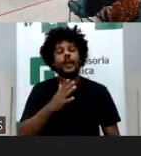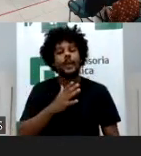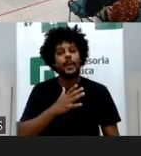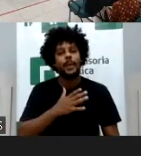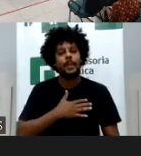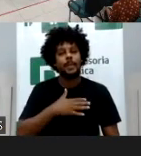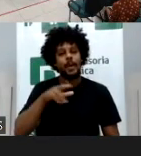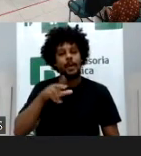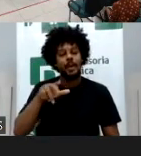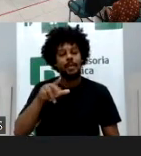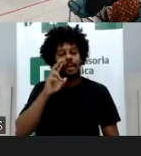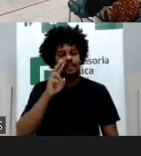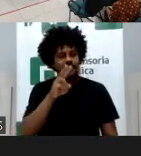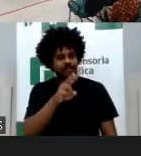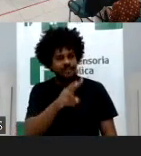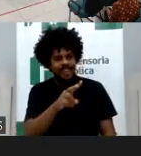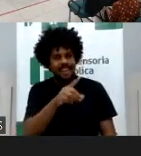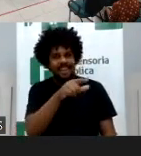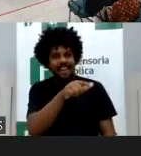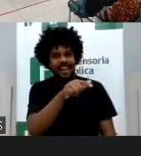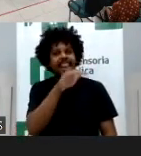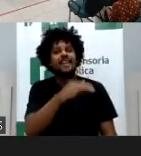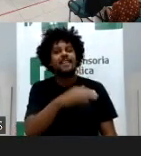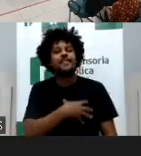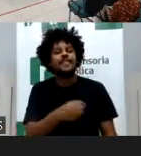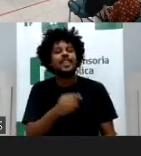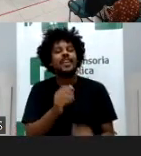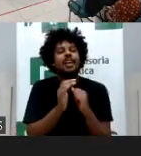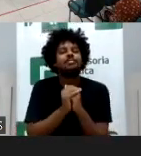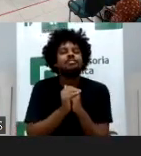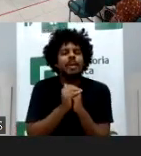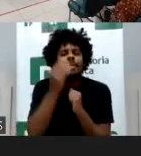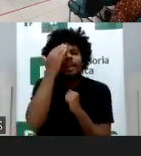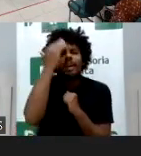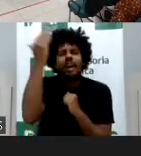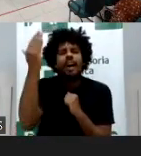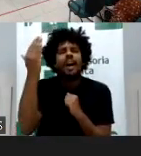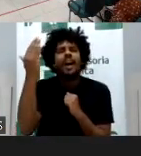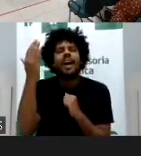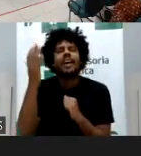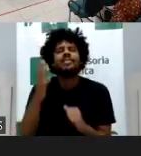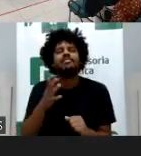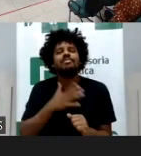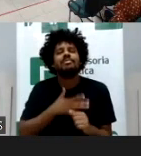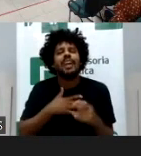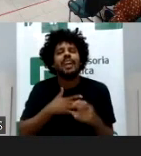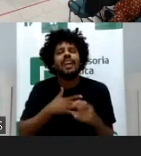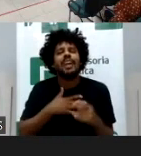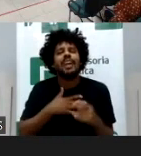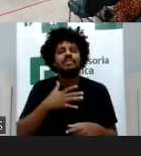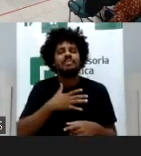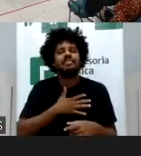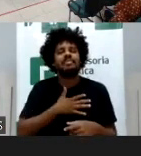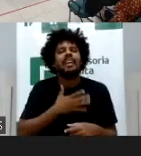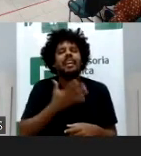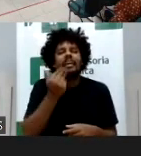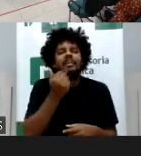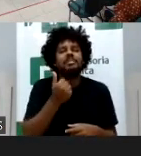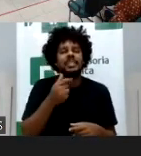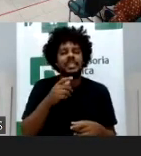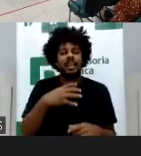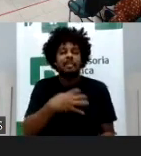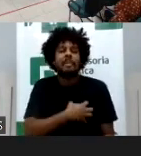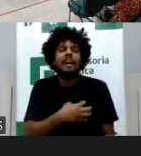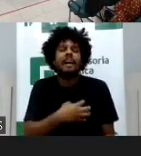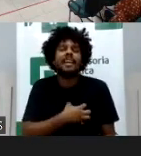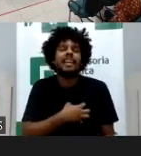ô senhor, muito obrigada, Deus, pela minha comida, pela minha cama, pelo Bahia, eu amo tanto meu Bahia, meu time, por favor, não deixa o Bahia perder de novo, eu chorei tanto